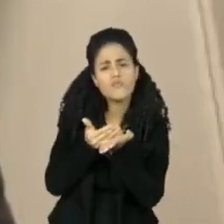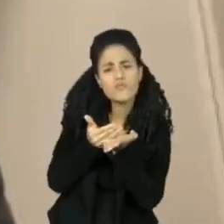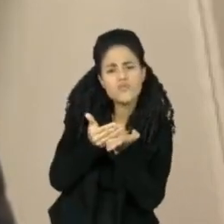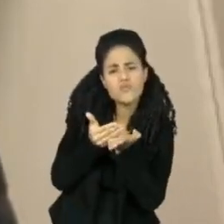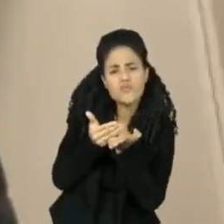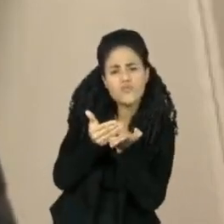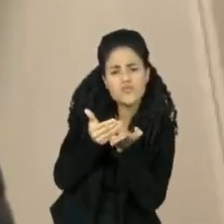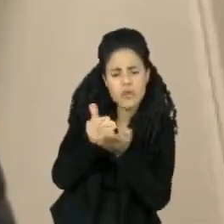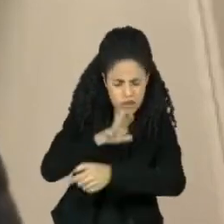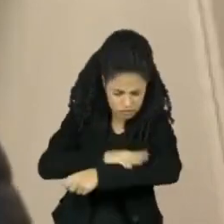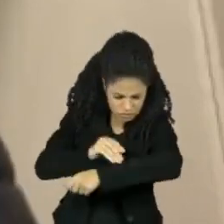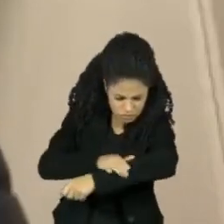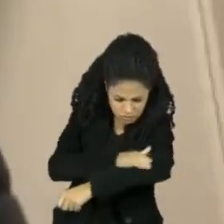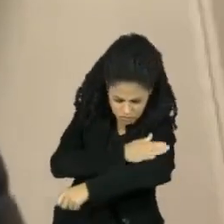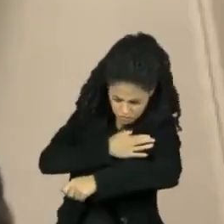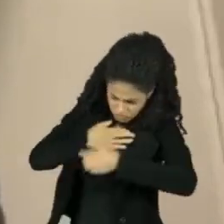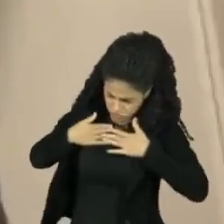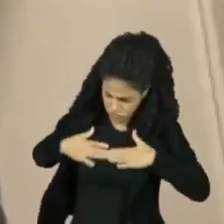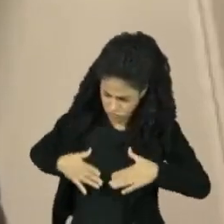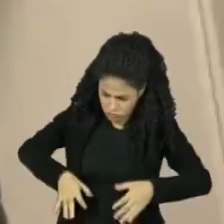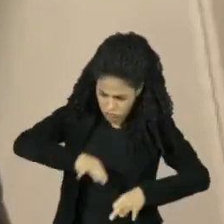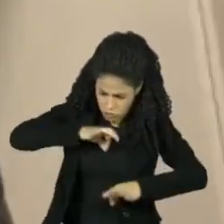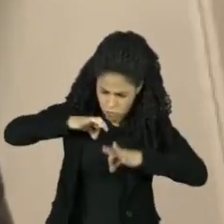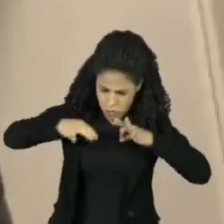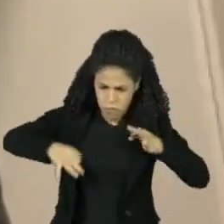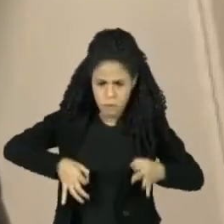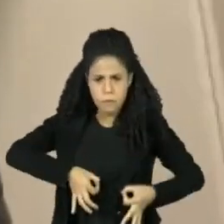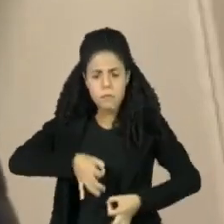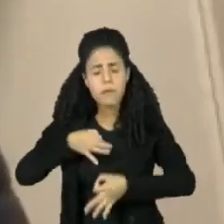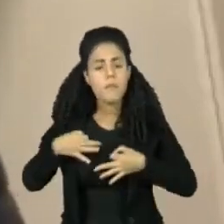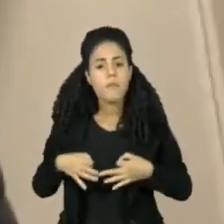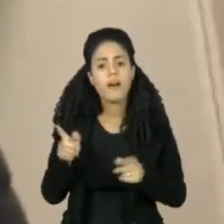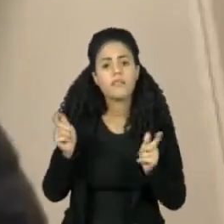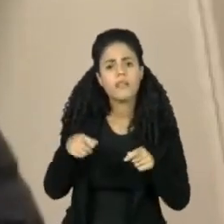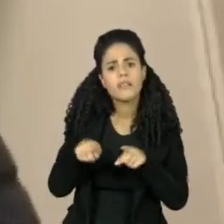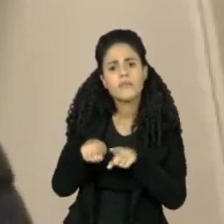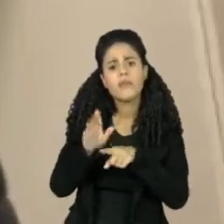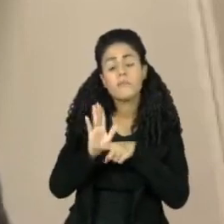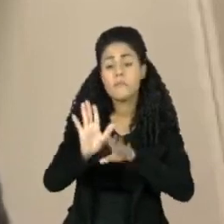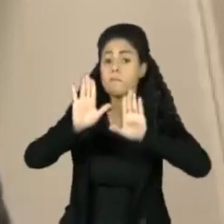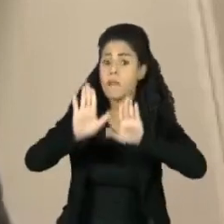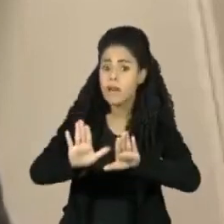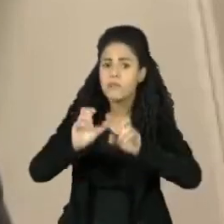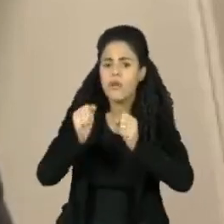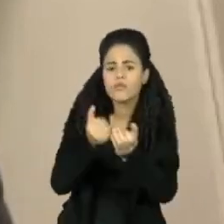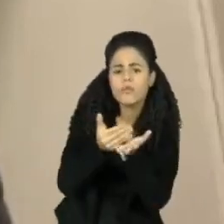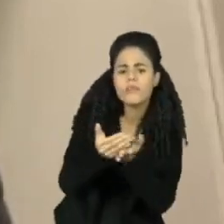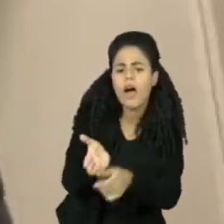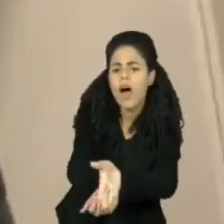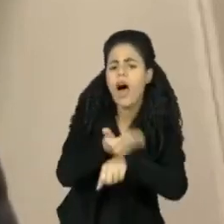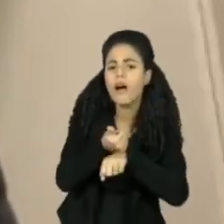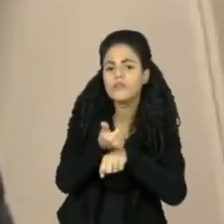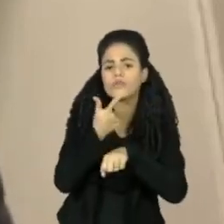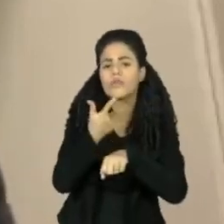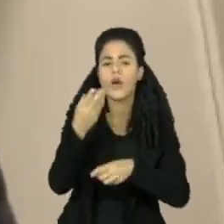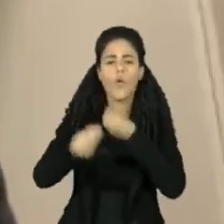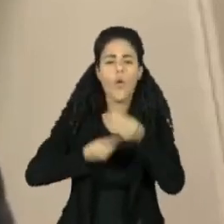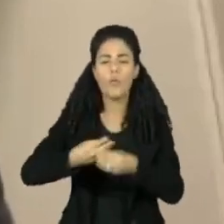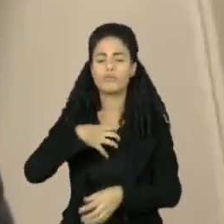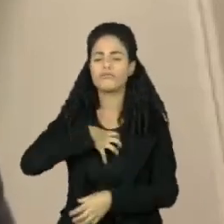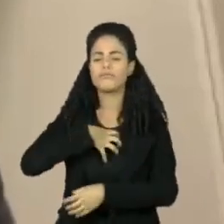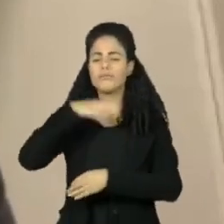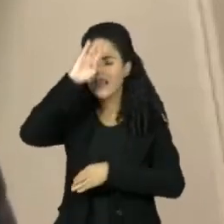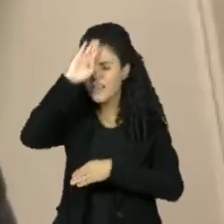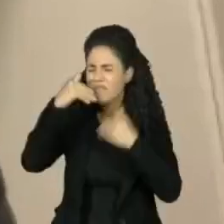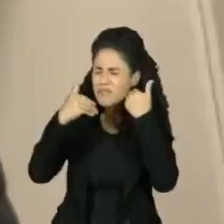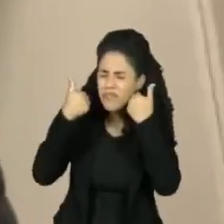lesões de pele, genitais e outras topografias da pele, mas também pode começar antes de ter lesão na pele com quadro de febre,